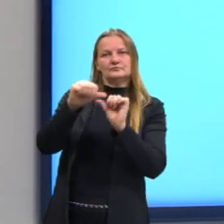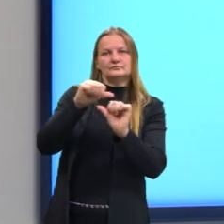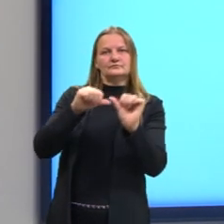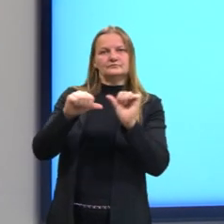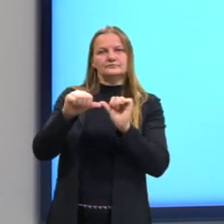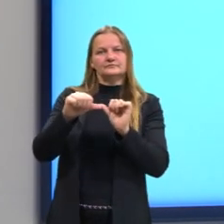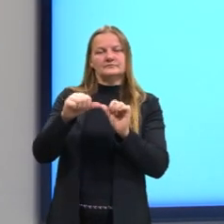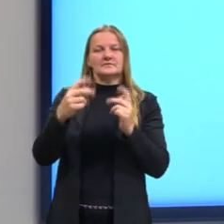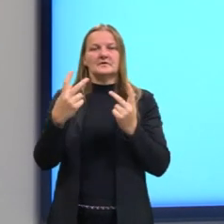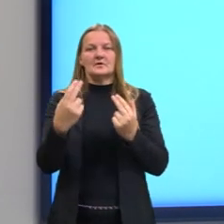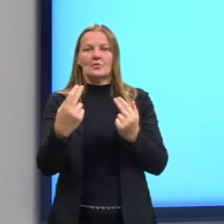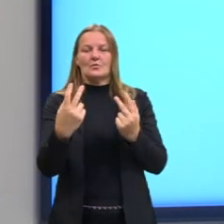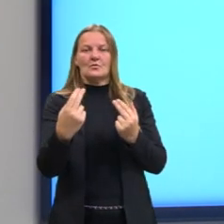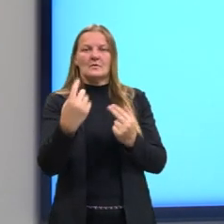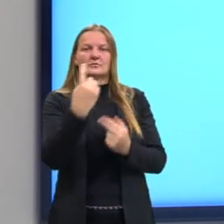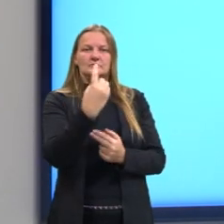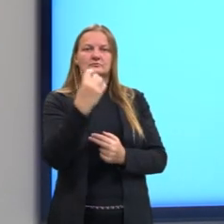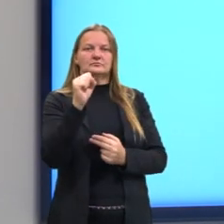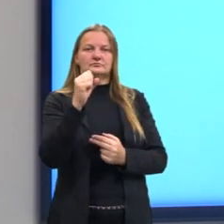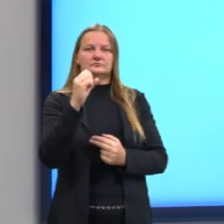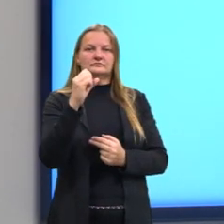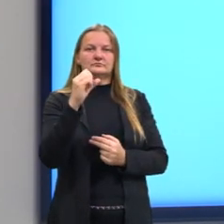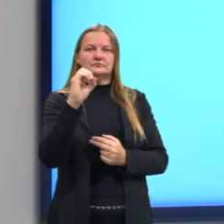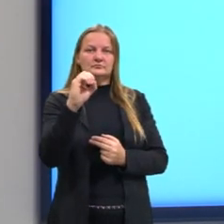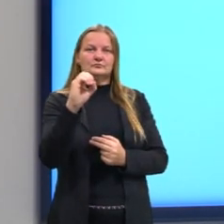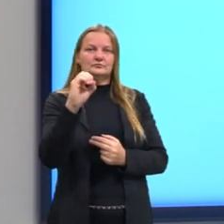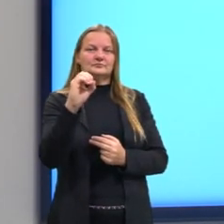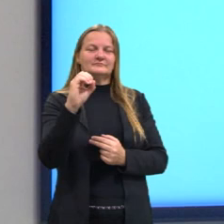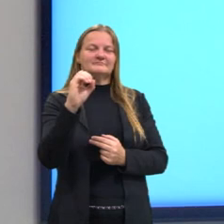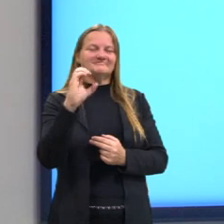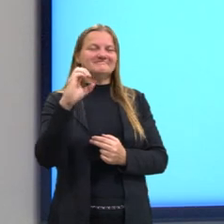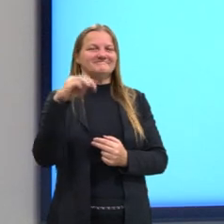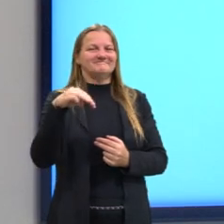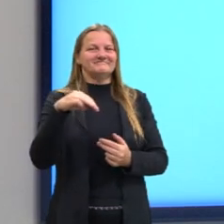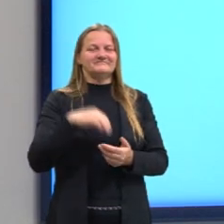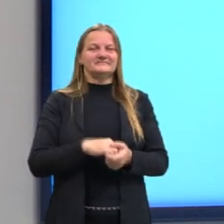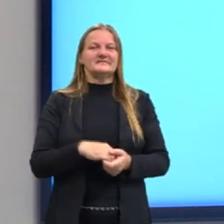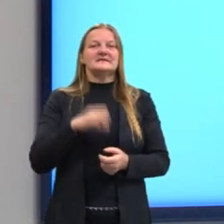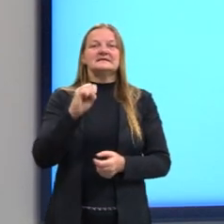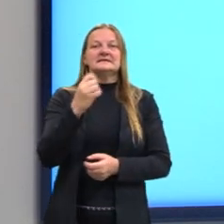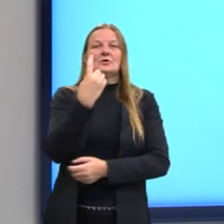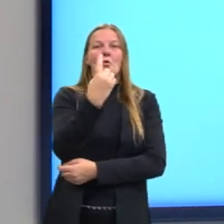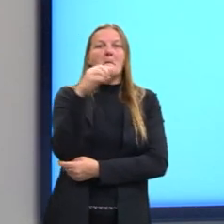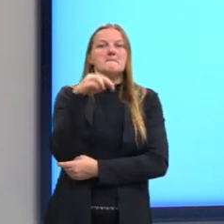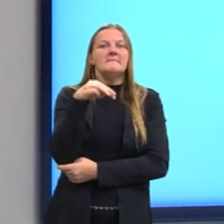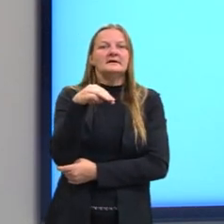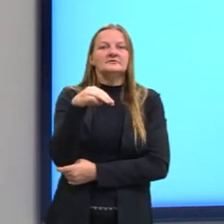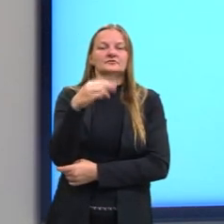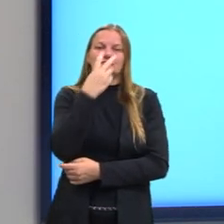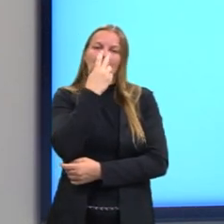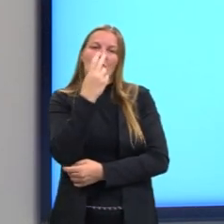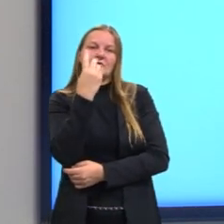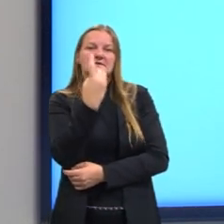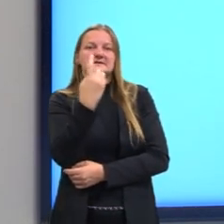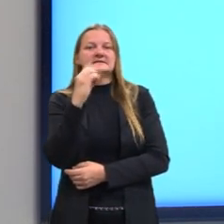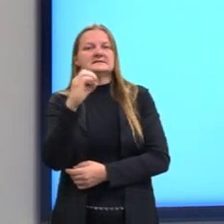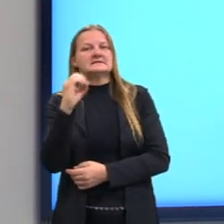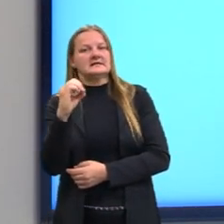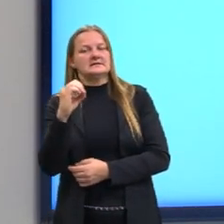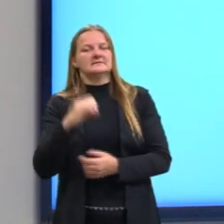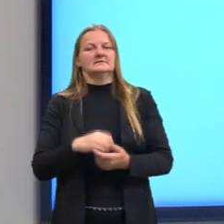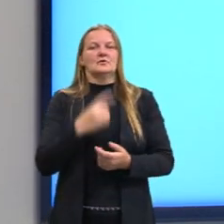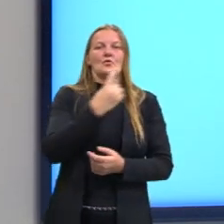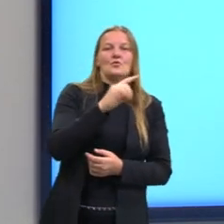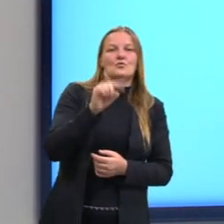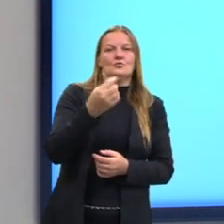,80m equivale a 180cm. Se fosse 1m, ia ser 100cm. Como é 1,80m,